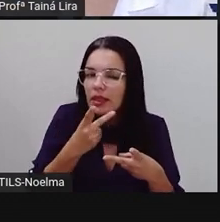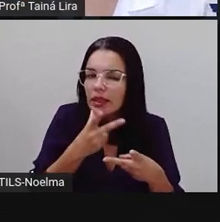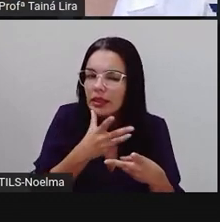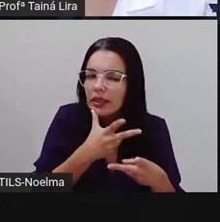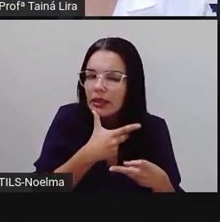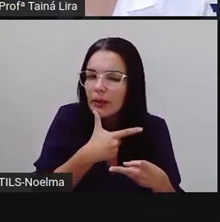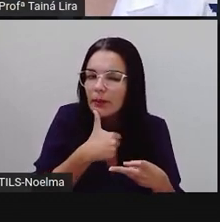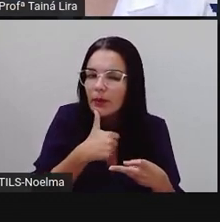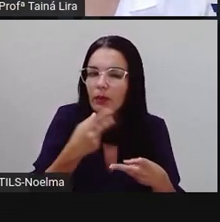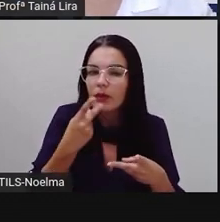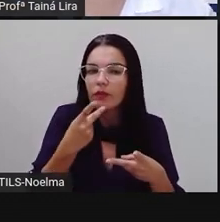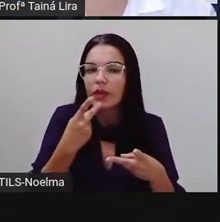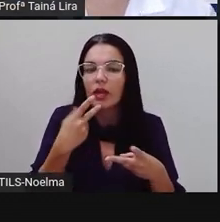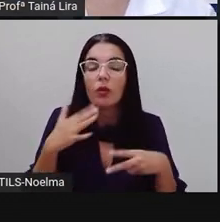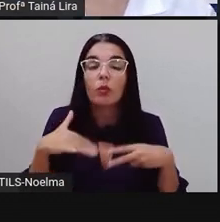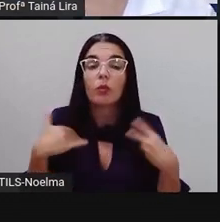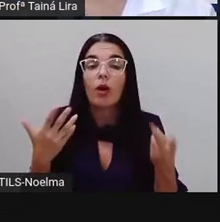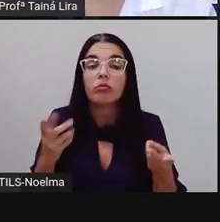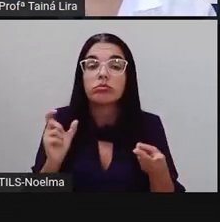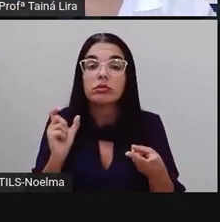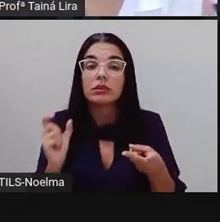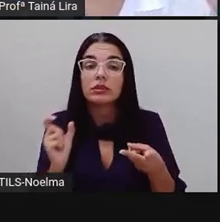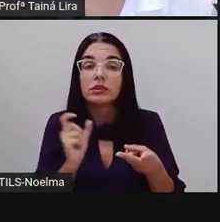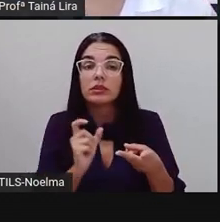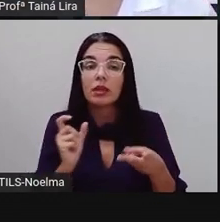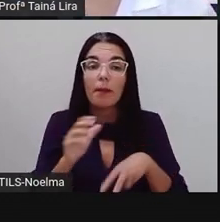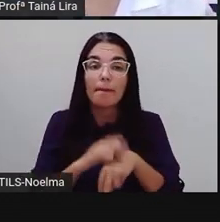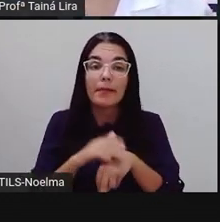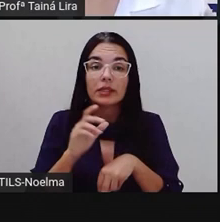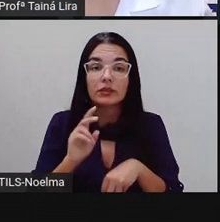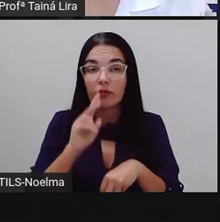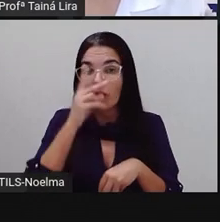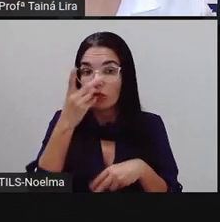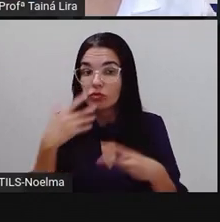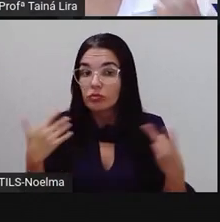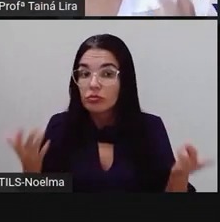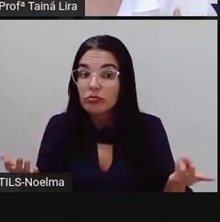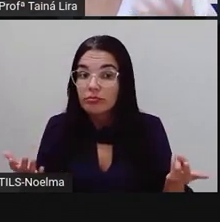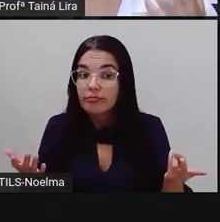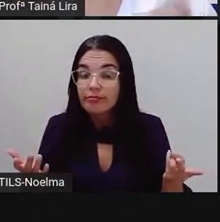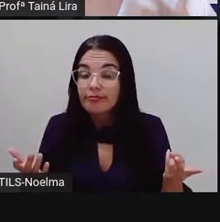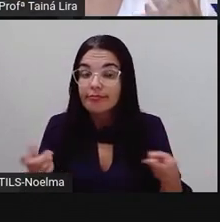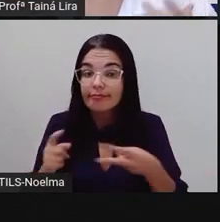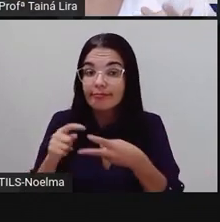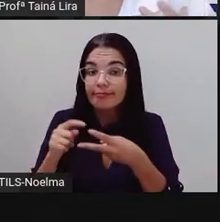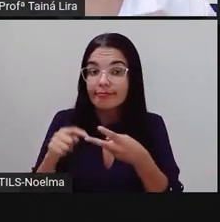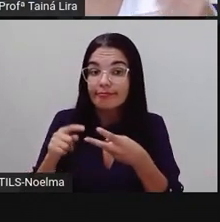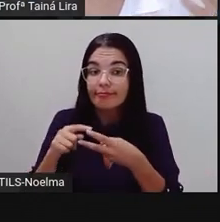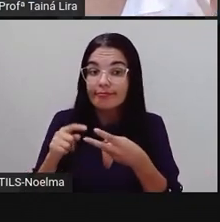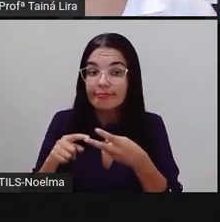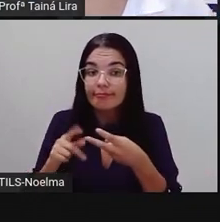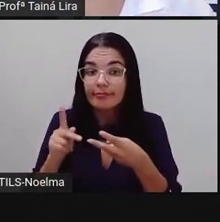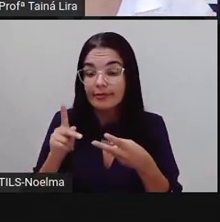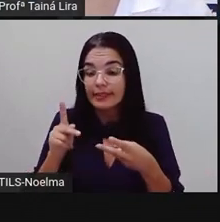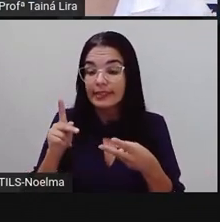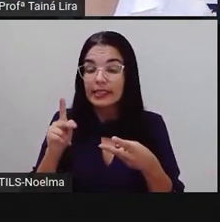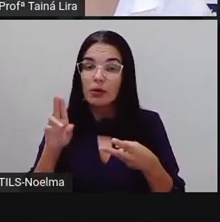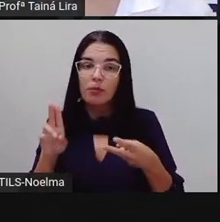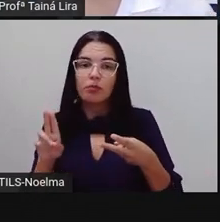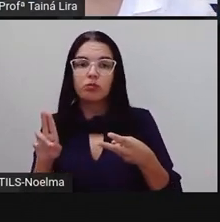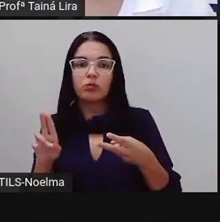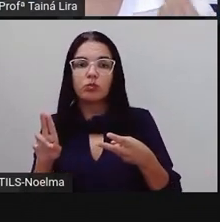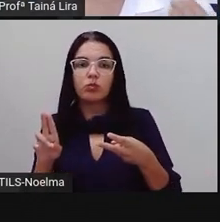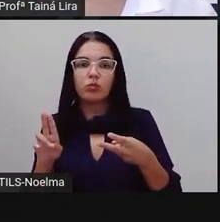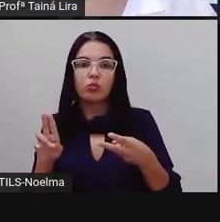qual é a sílaba mais forte? Xampu. Qual foi a que demorou mais aí? Xampu.